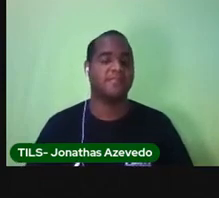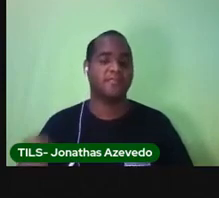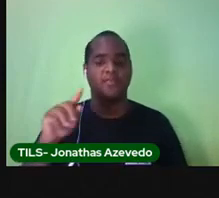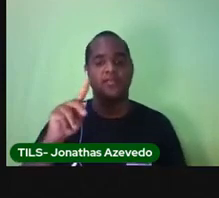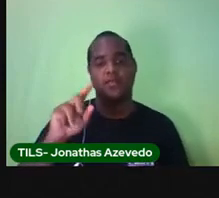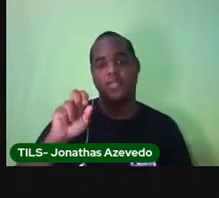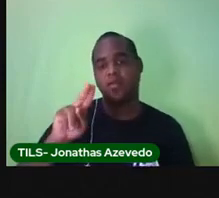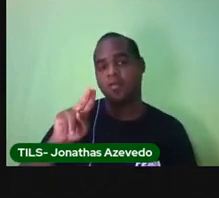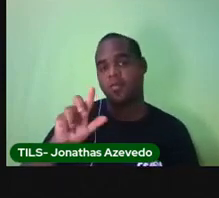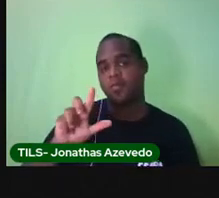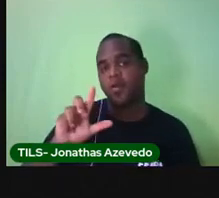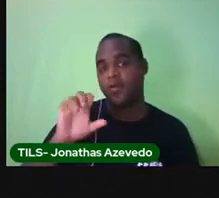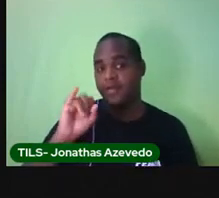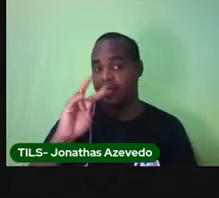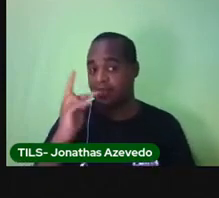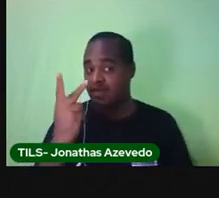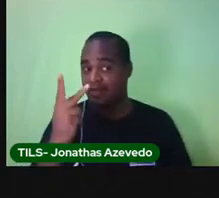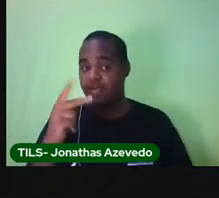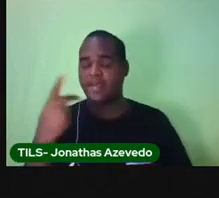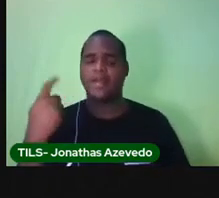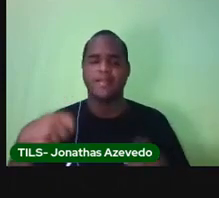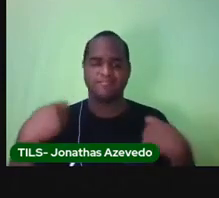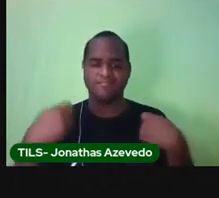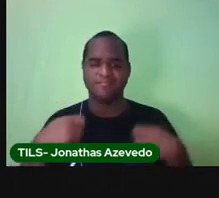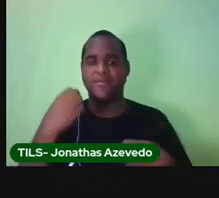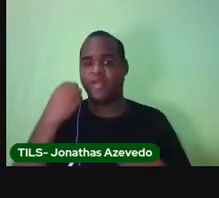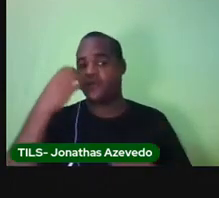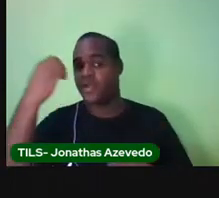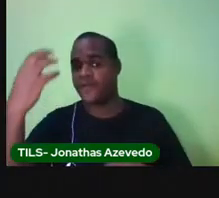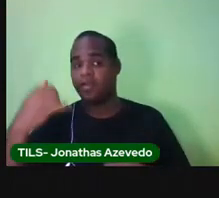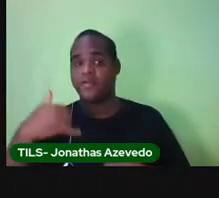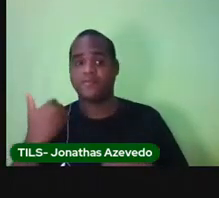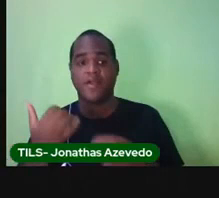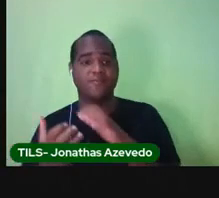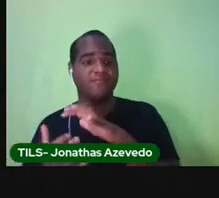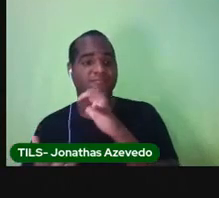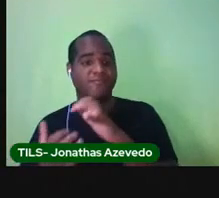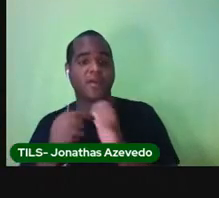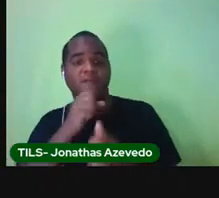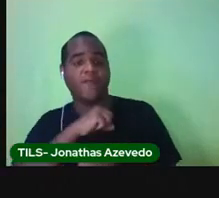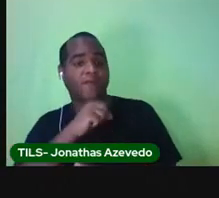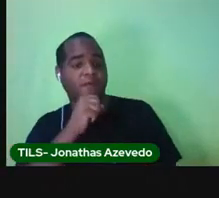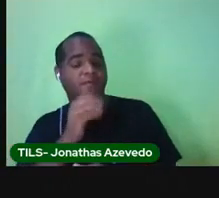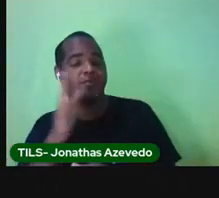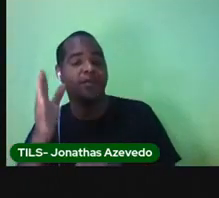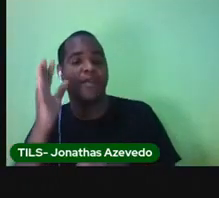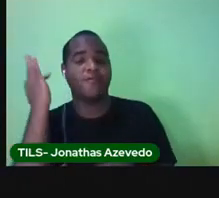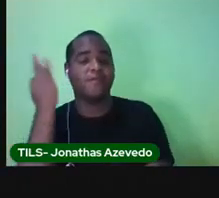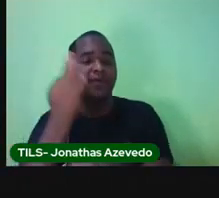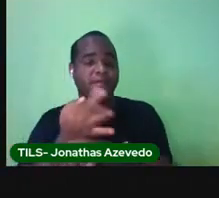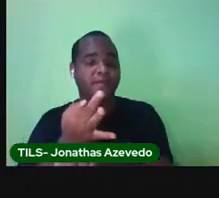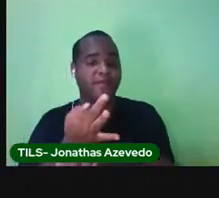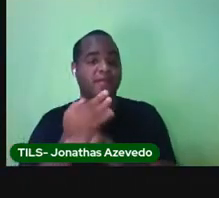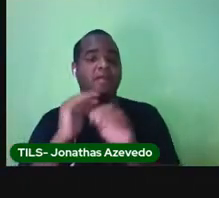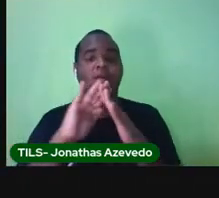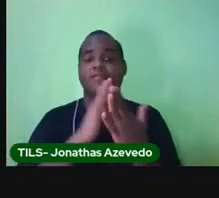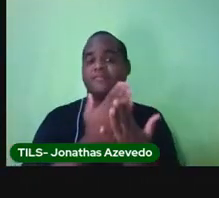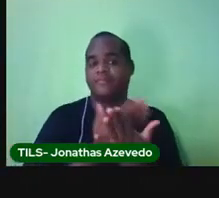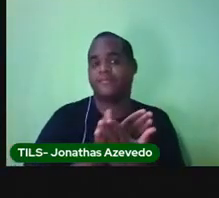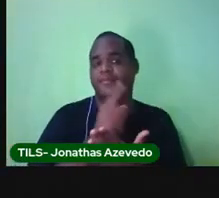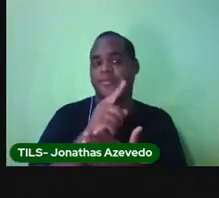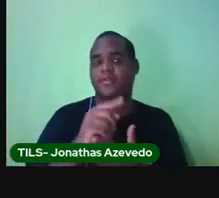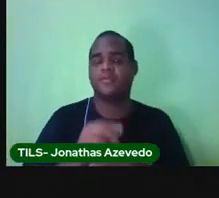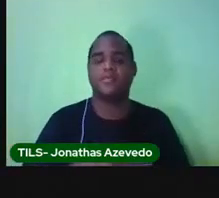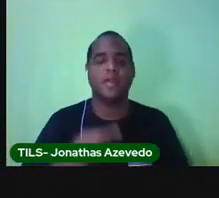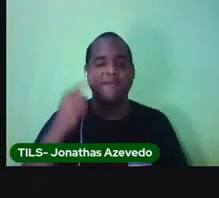Paulinha tinha que viajar para ver a vovó que estava doente e ia faltar na escola. Então, ela, ó,